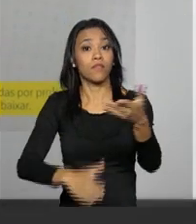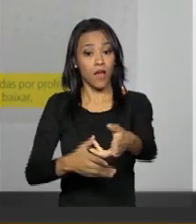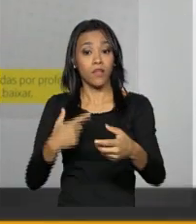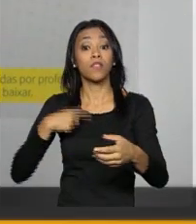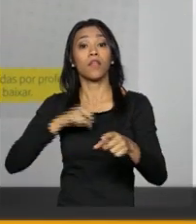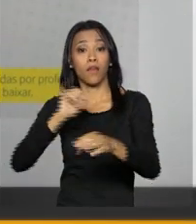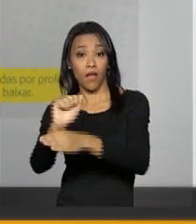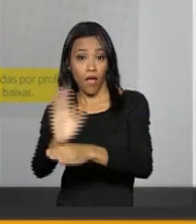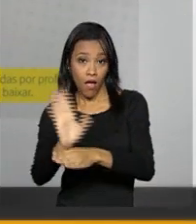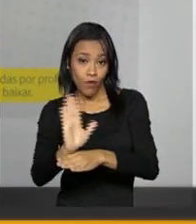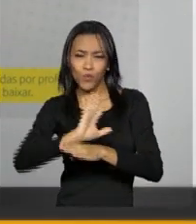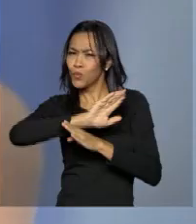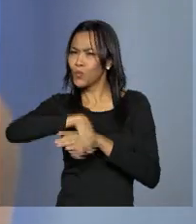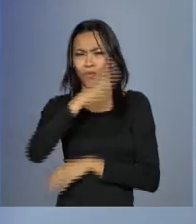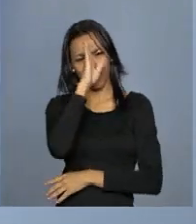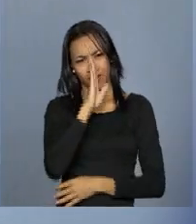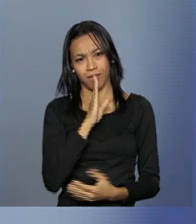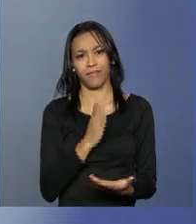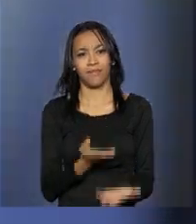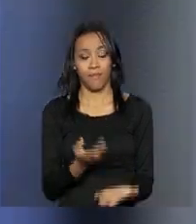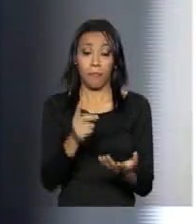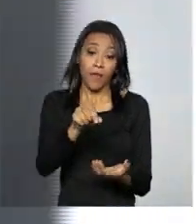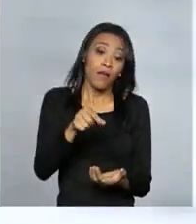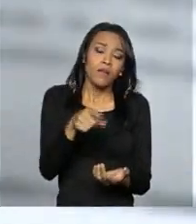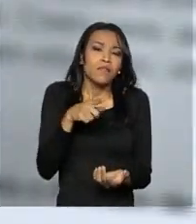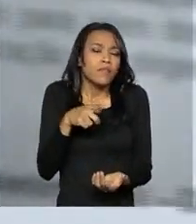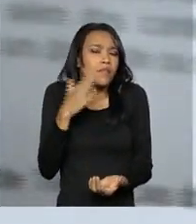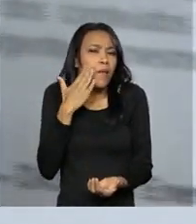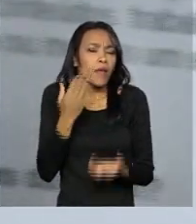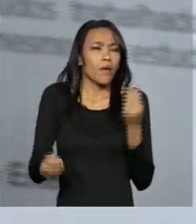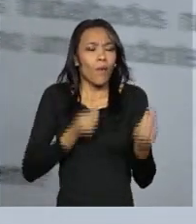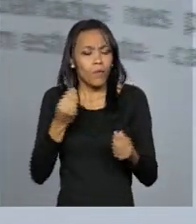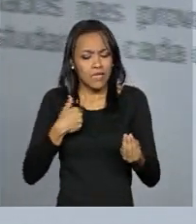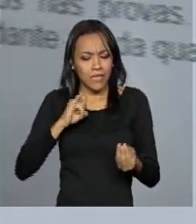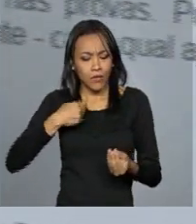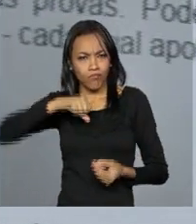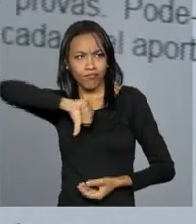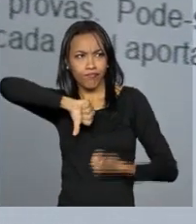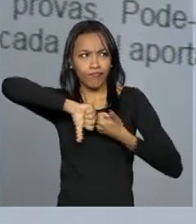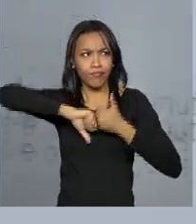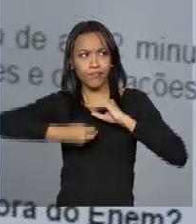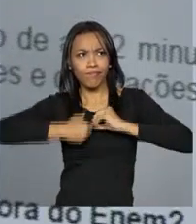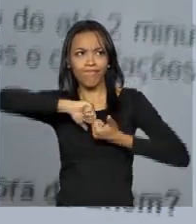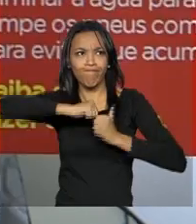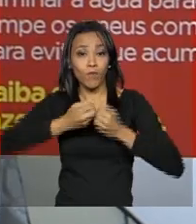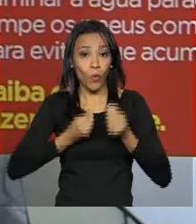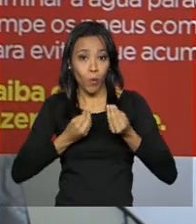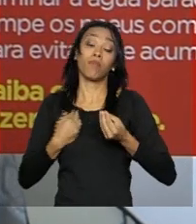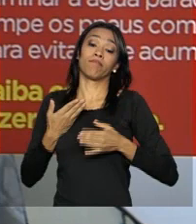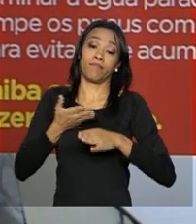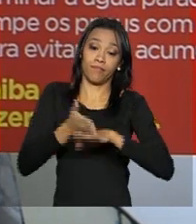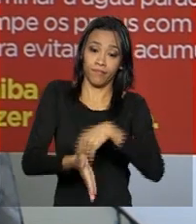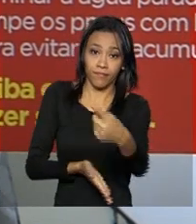videoaulas, tudo gratuito. Para que o aluno tenha uma ideia de como está a preparação, o Hora do Enem vai realizar